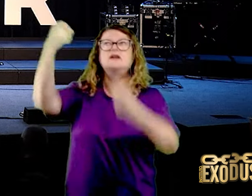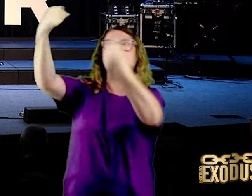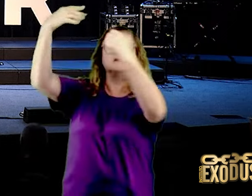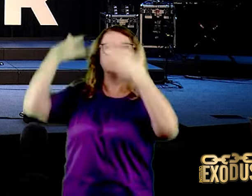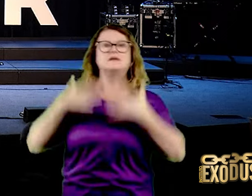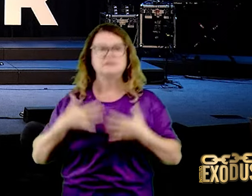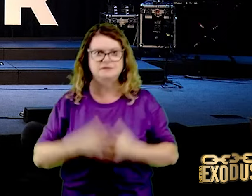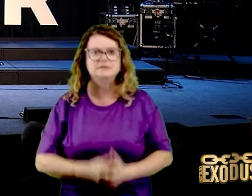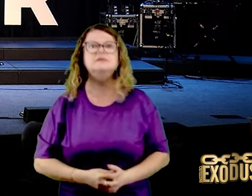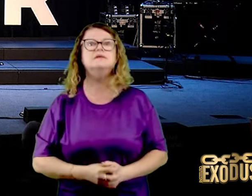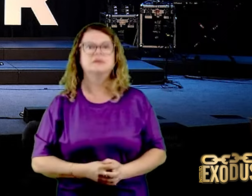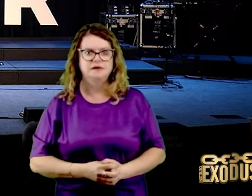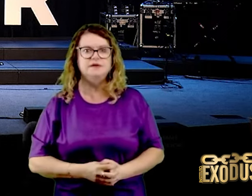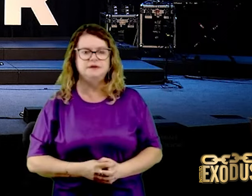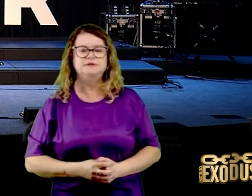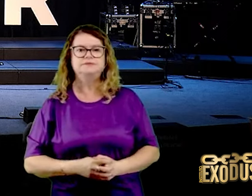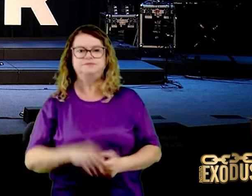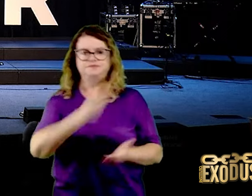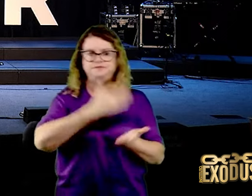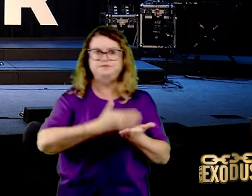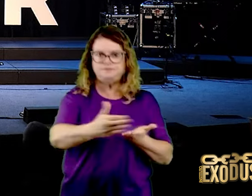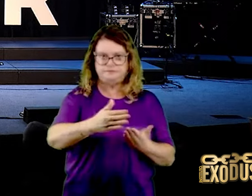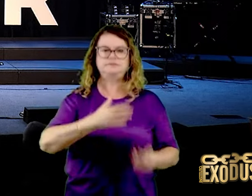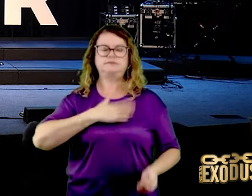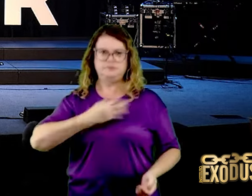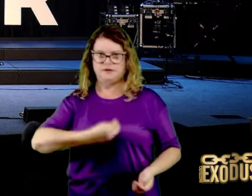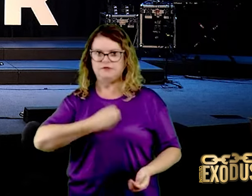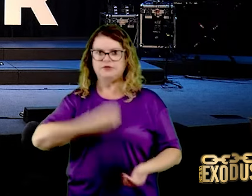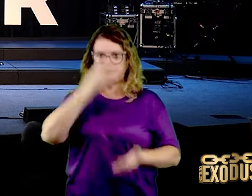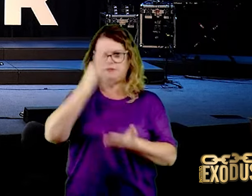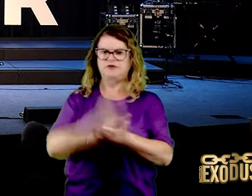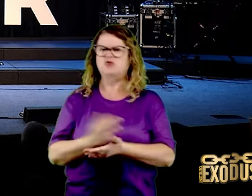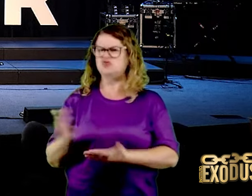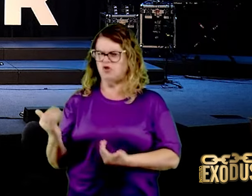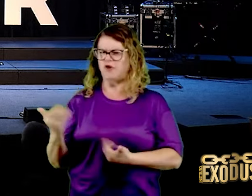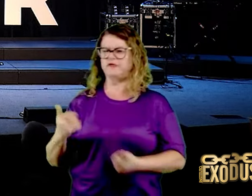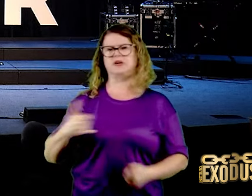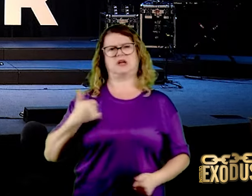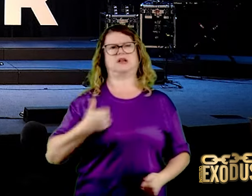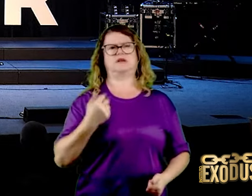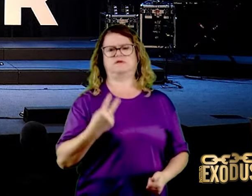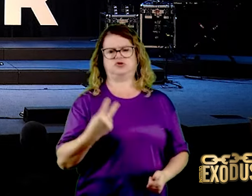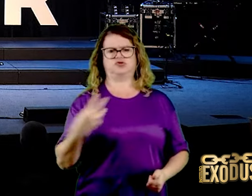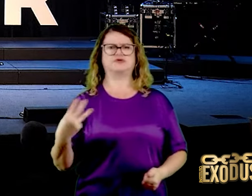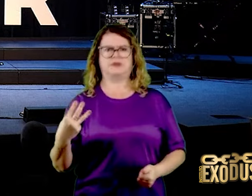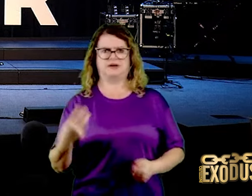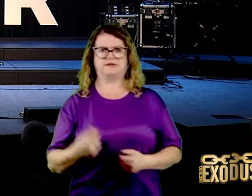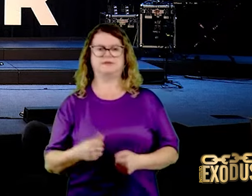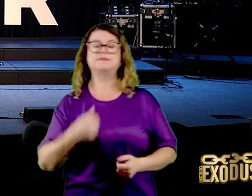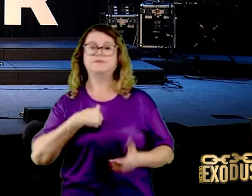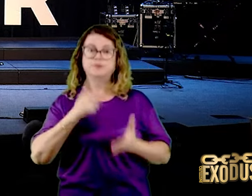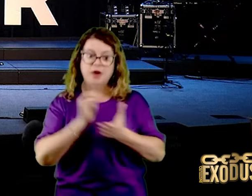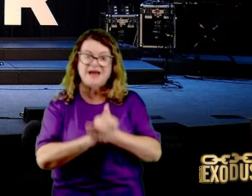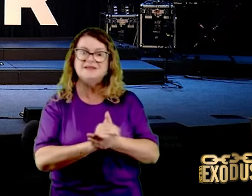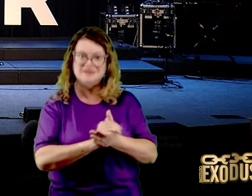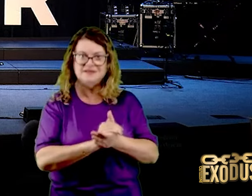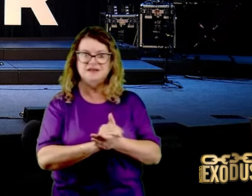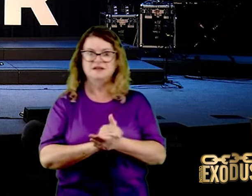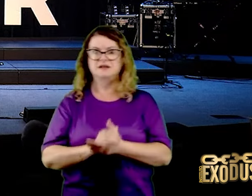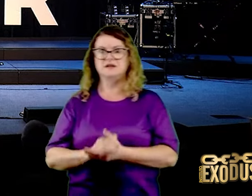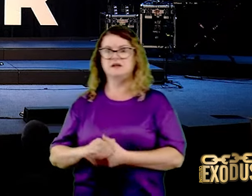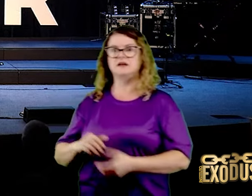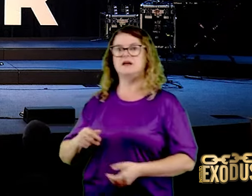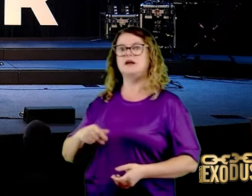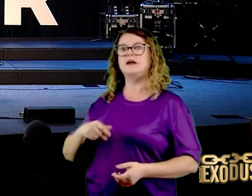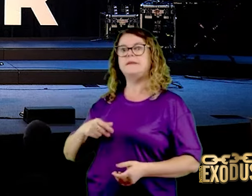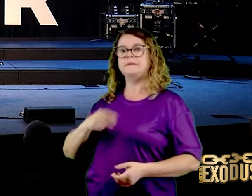Comecei a minha vida de fé, muito jovem, eu tinha 23 anos, casado com a pastora Fabíola,